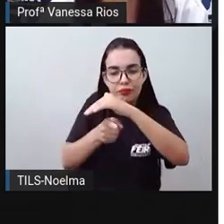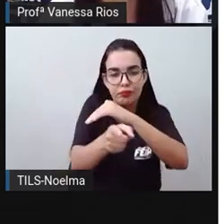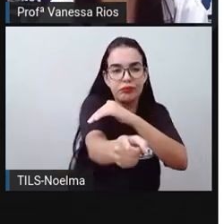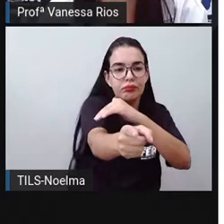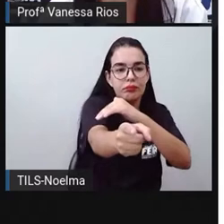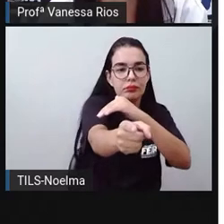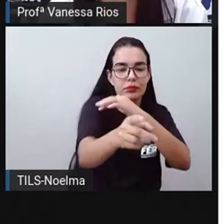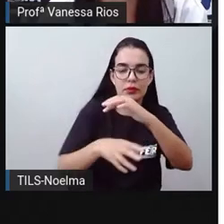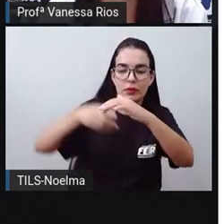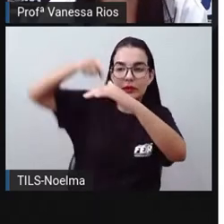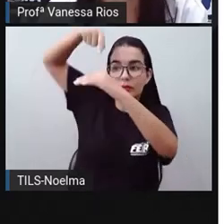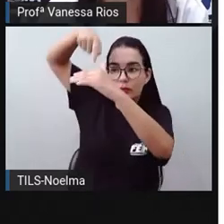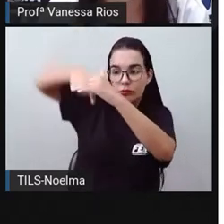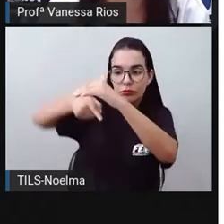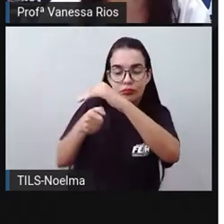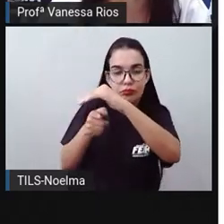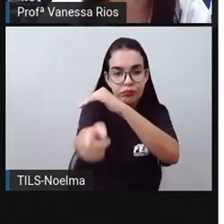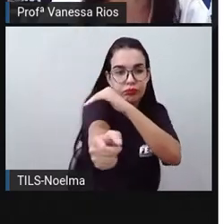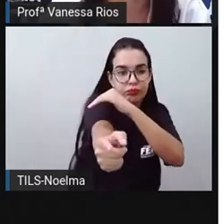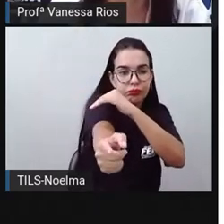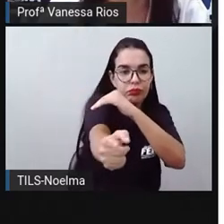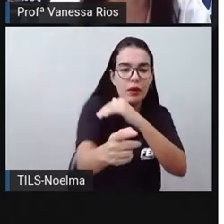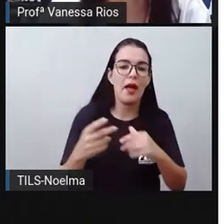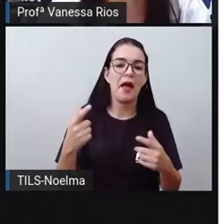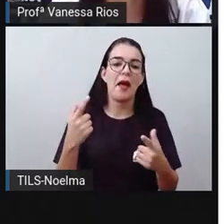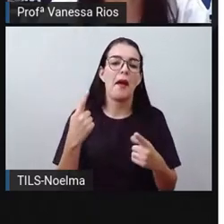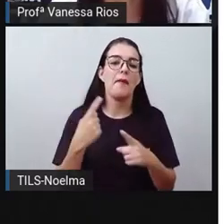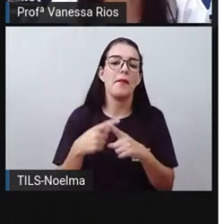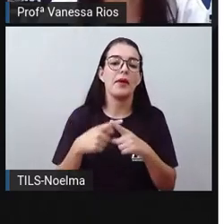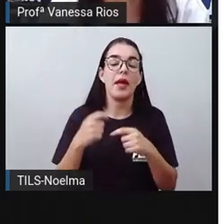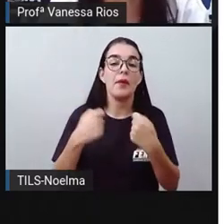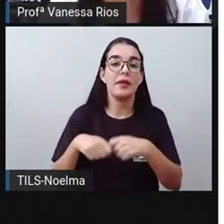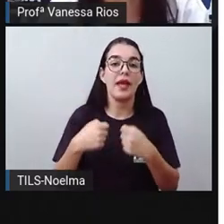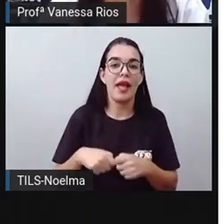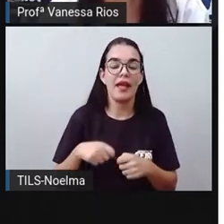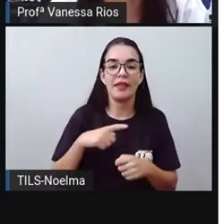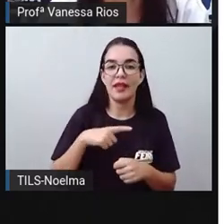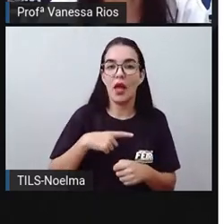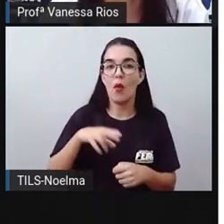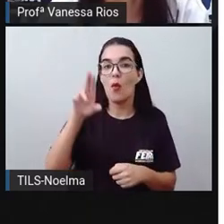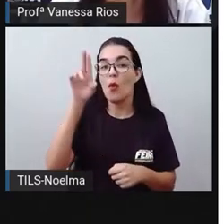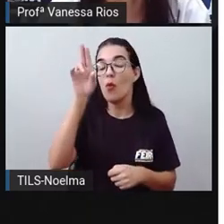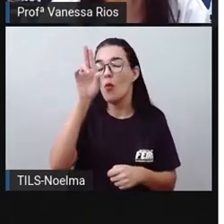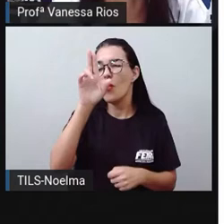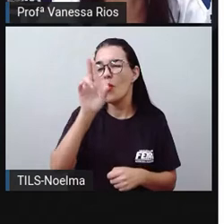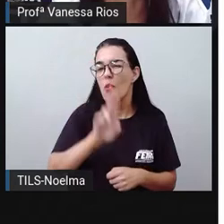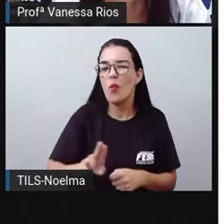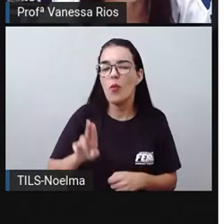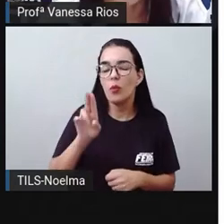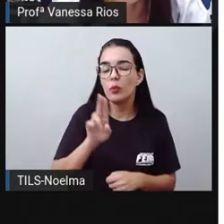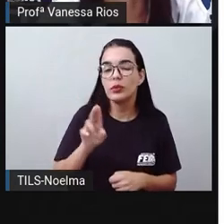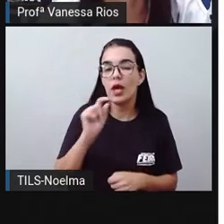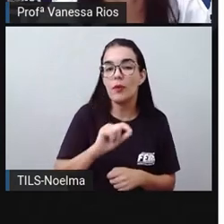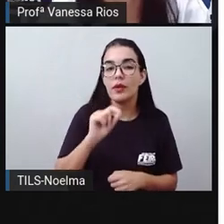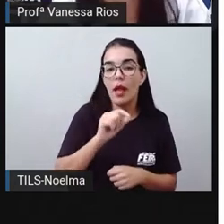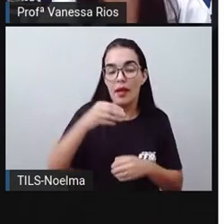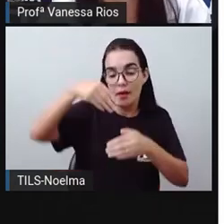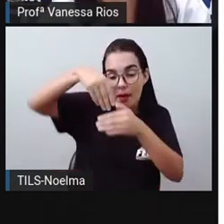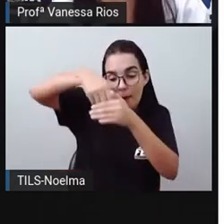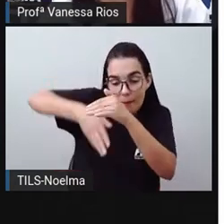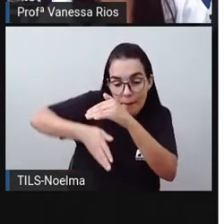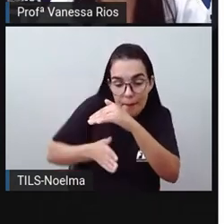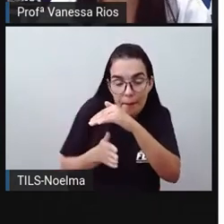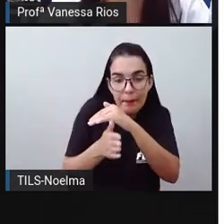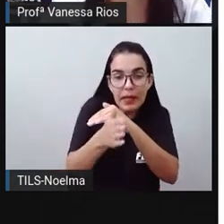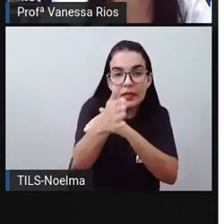precisem se preocupar com o trânsito. Pois o metrô é o único meio de transporte subterrâneo. Assim, as